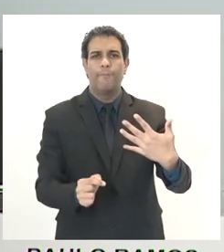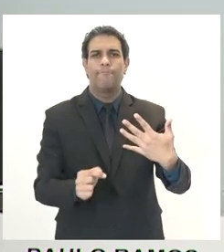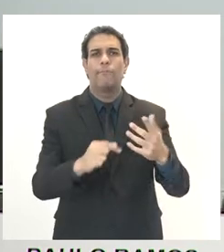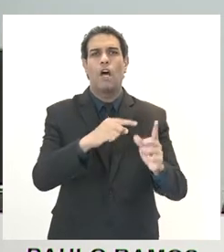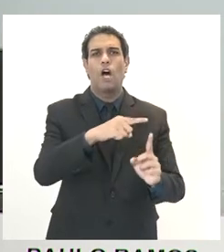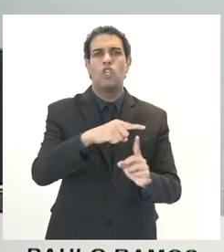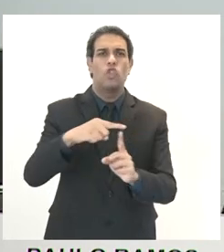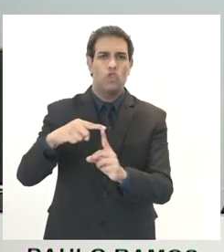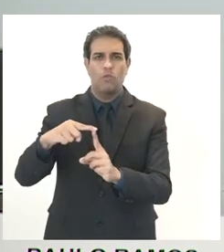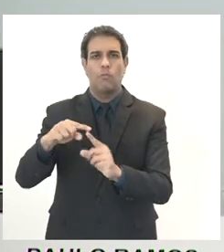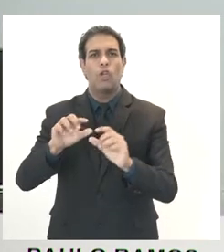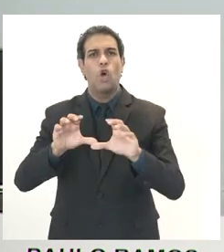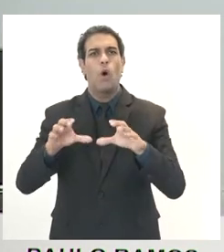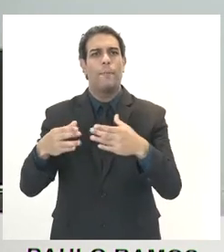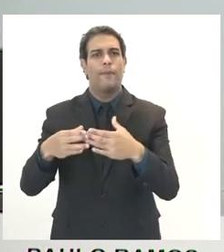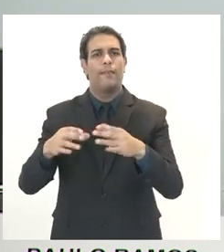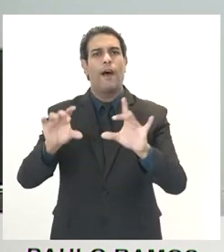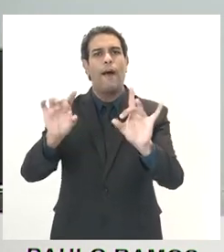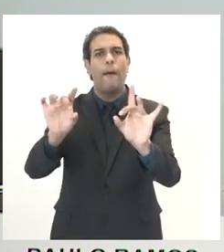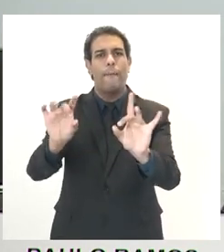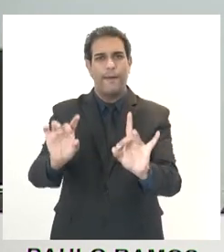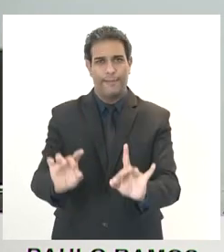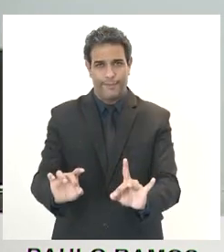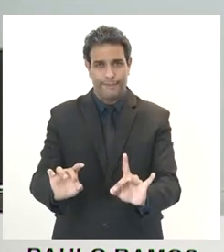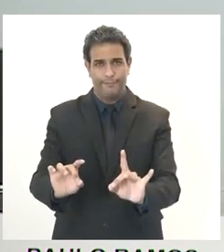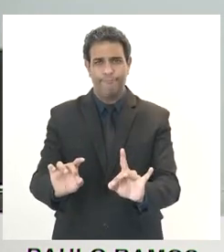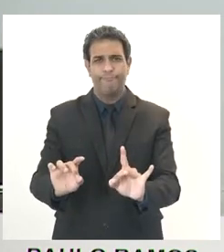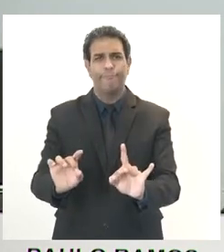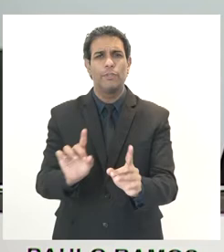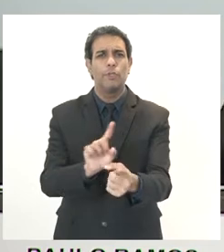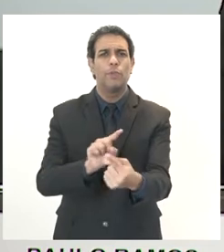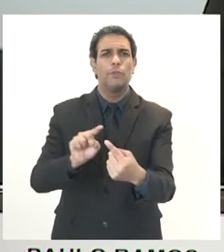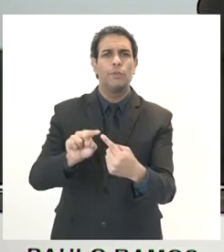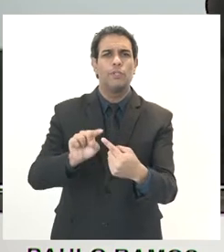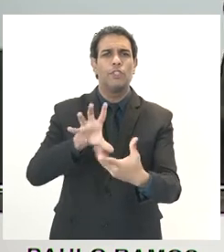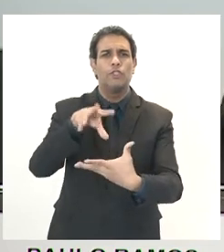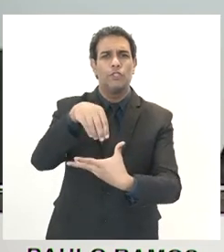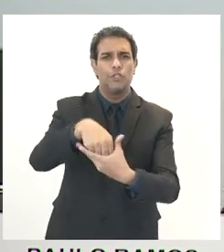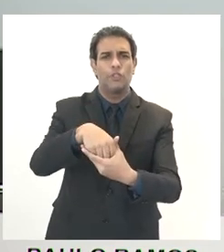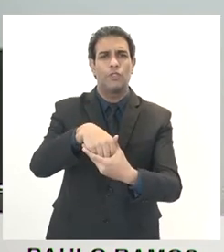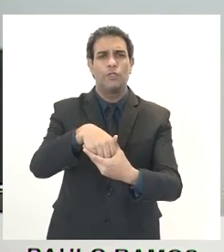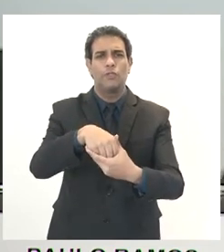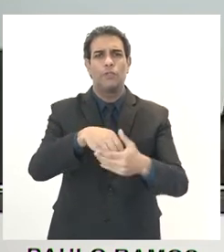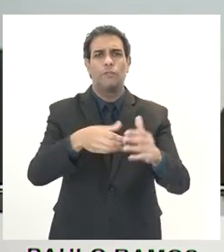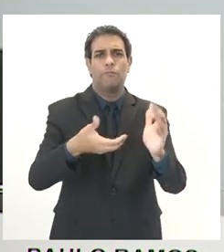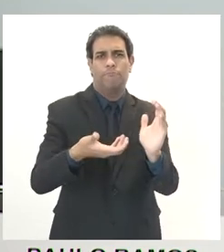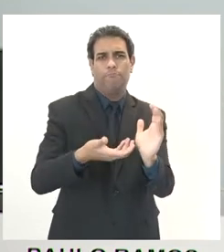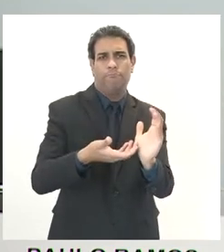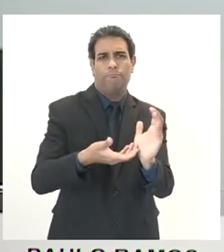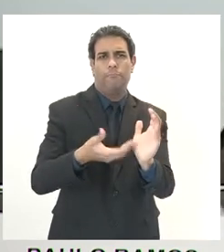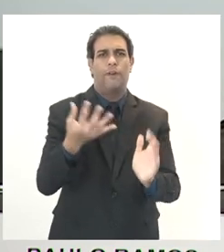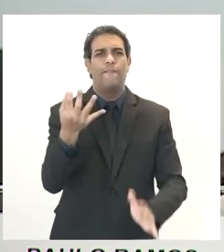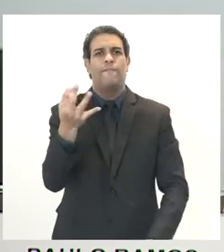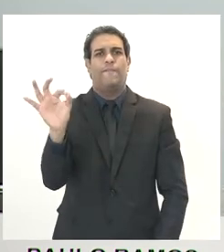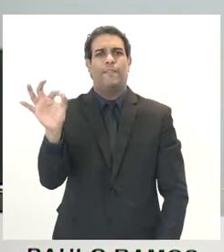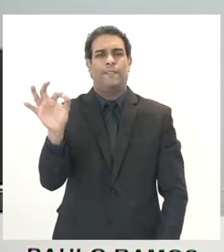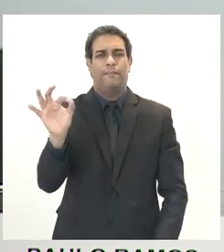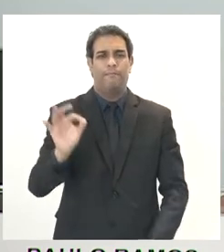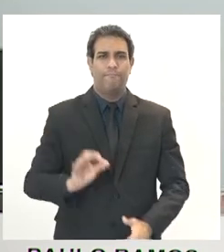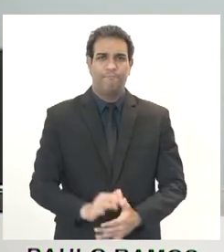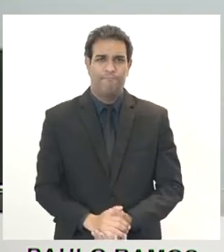comissão especial que trata na Câmara dos Deputados em Bravilha dessa matéria.